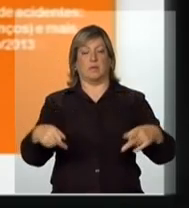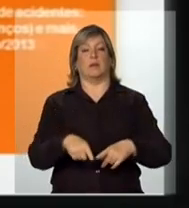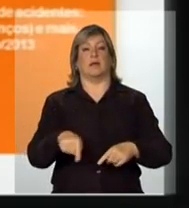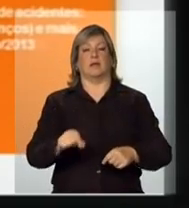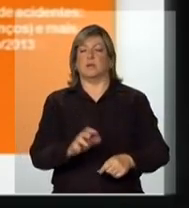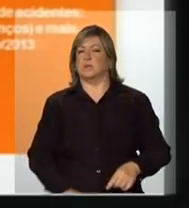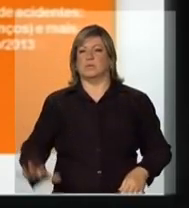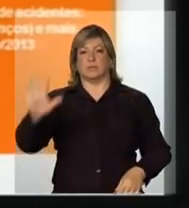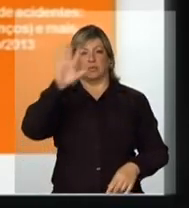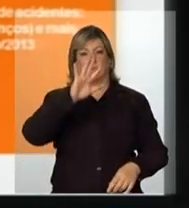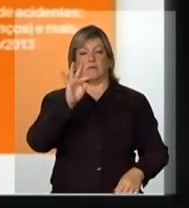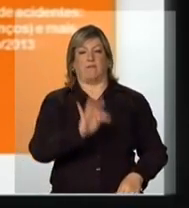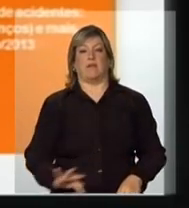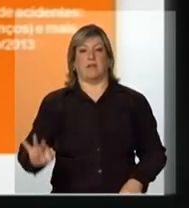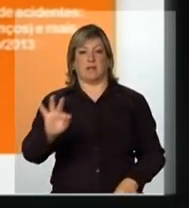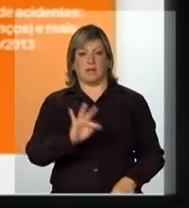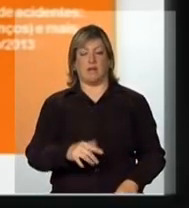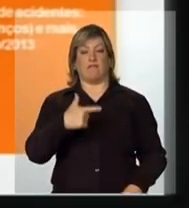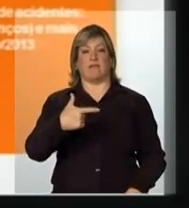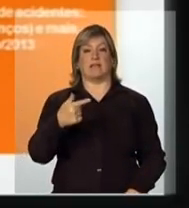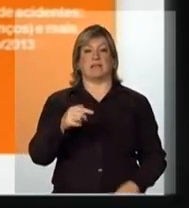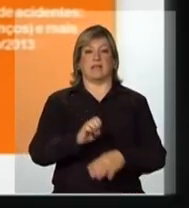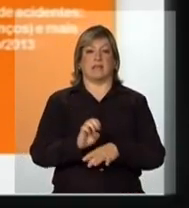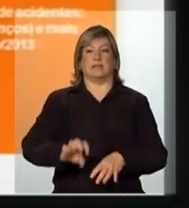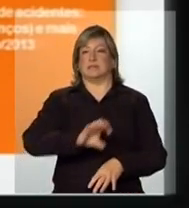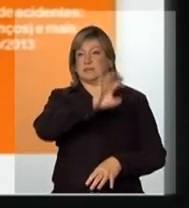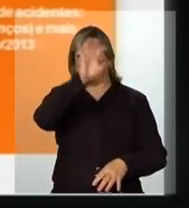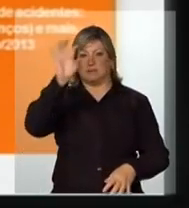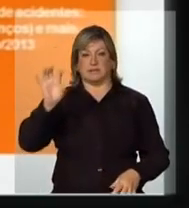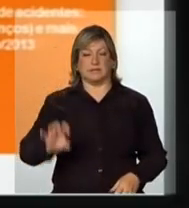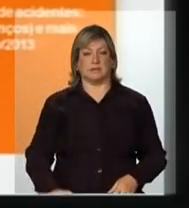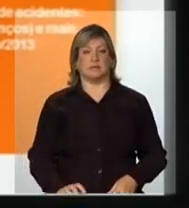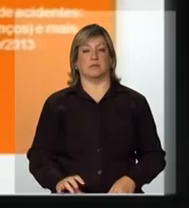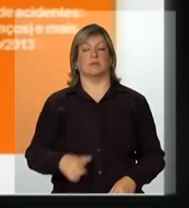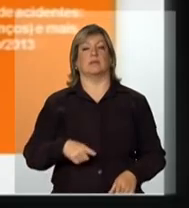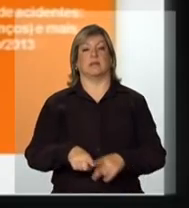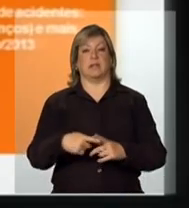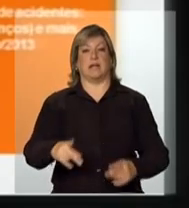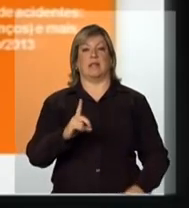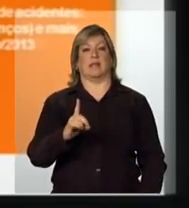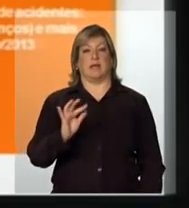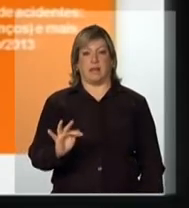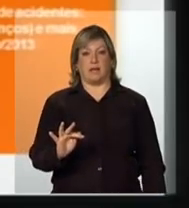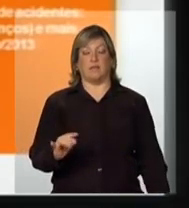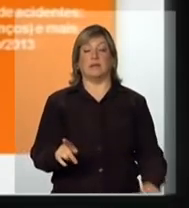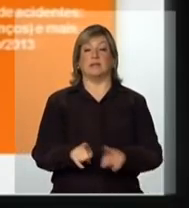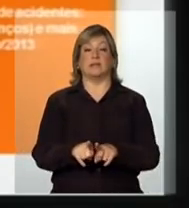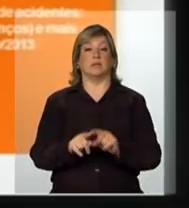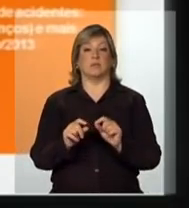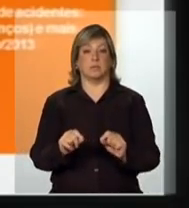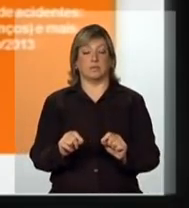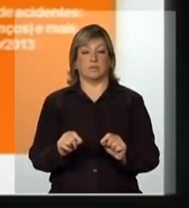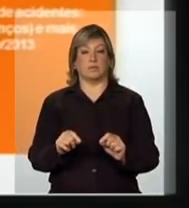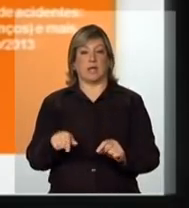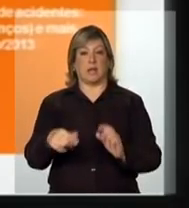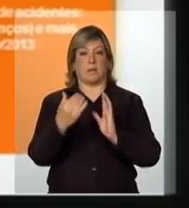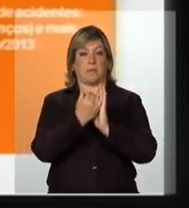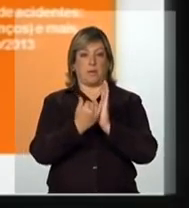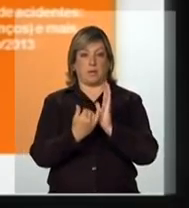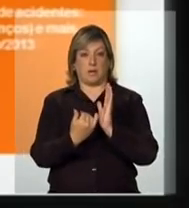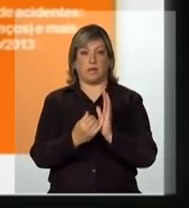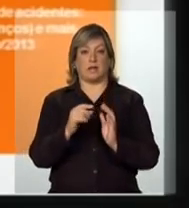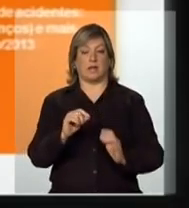a malha federal nos 27 estados da federação e no Distrito Federal, e que é, cujo programa é